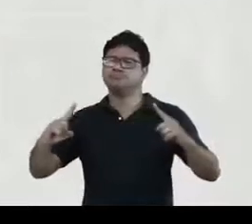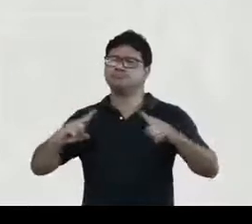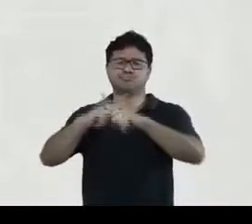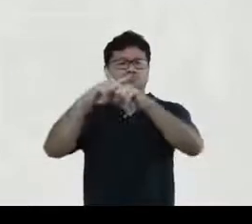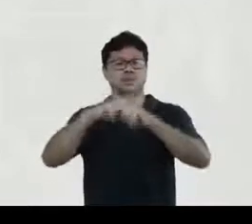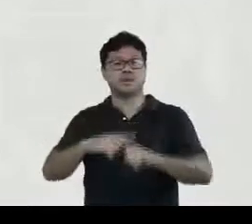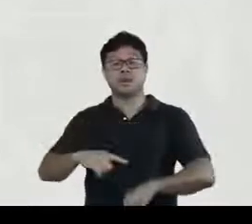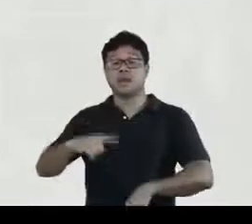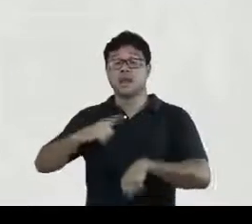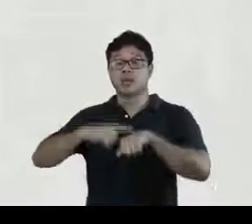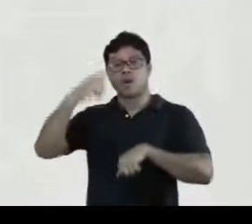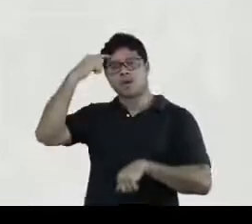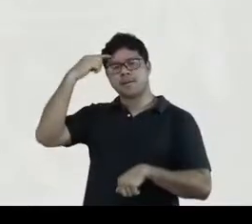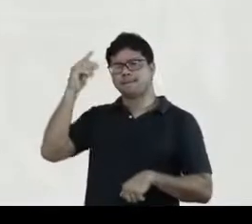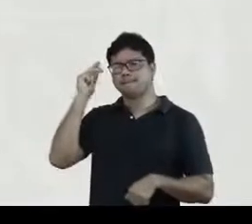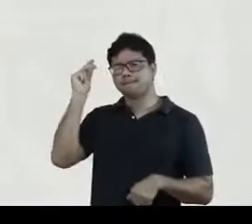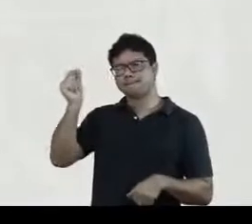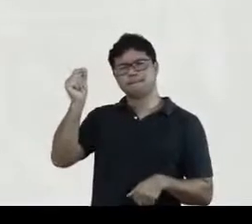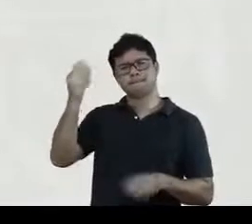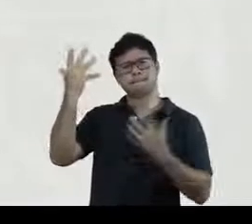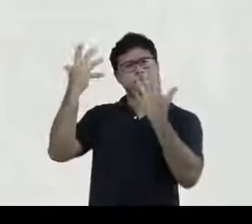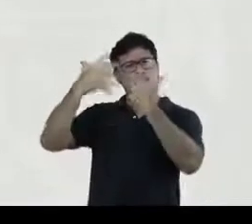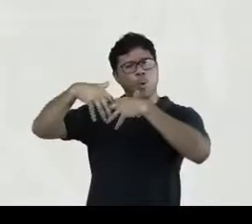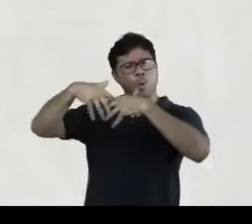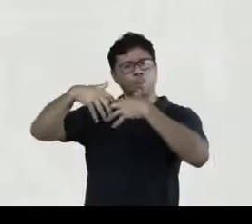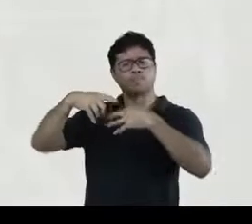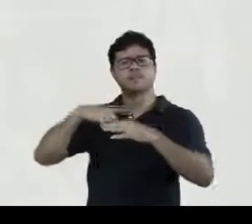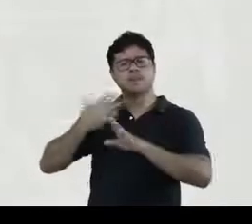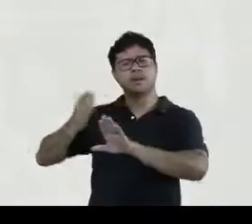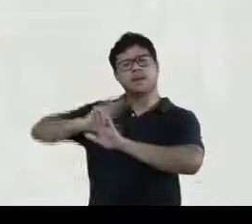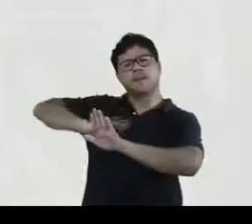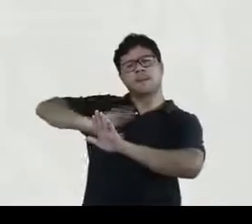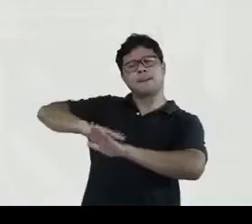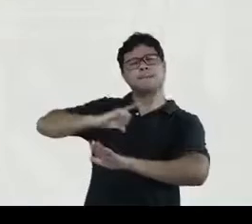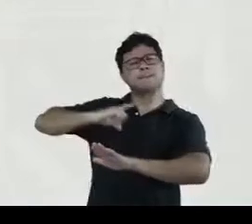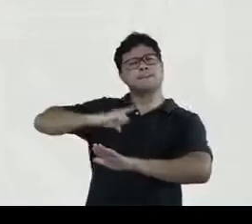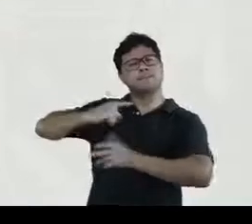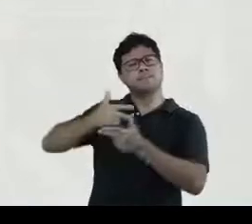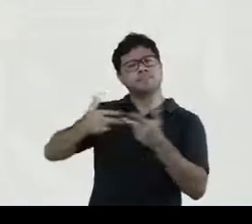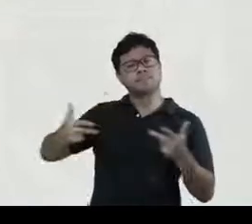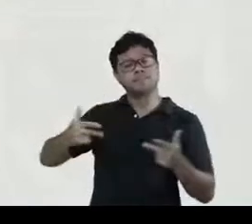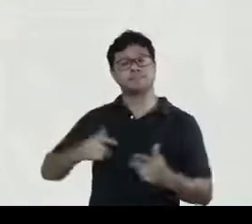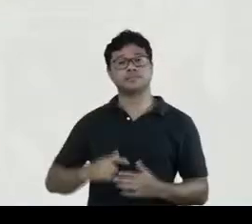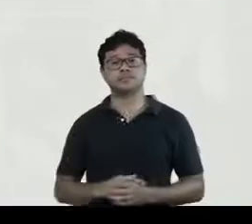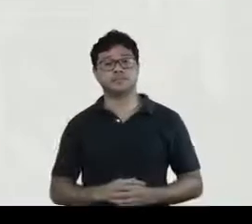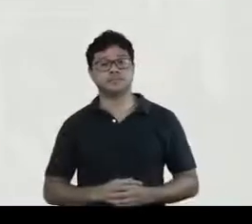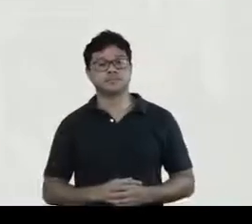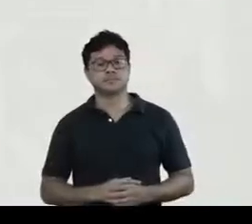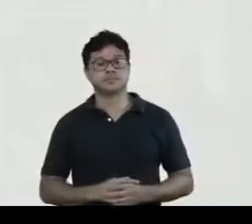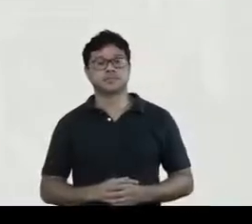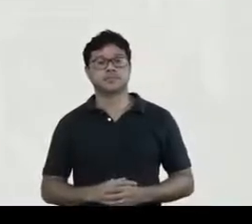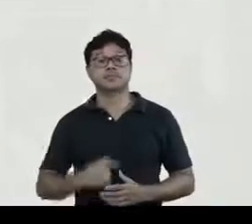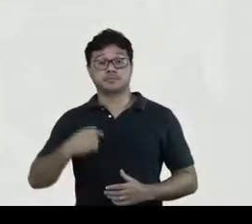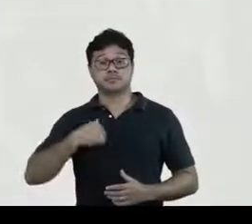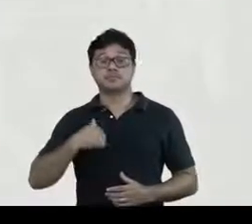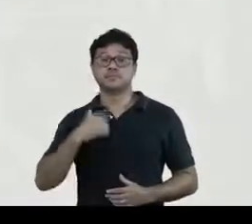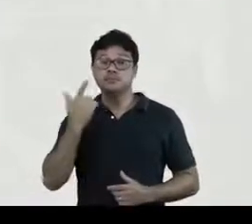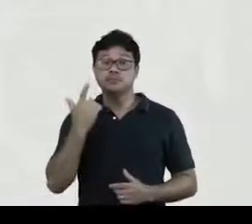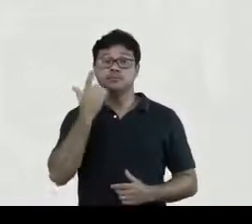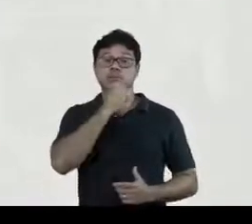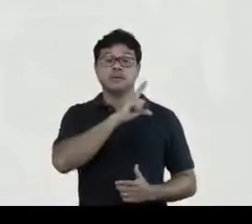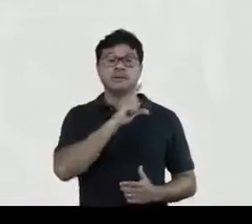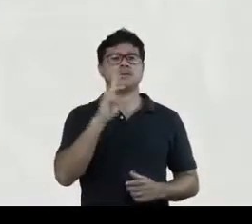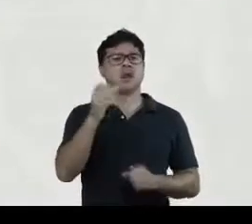quelque chose lá, derrière. Então, eu conço, desde várias anos, um